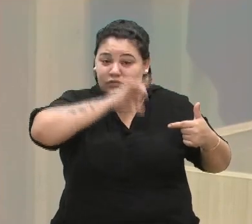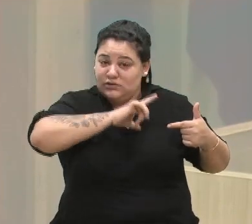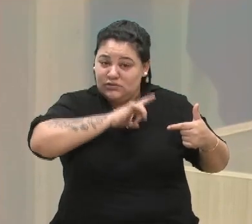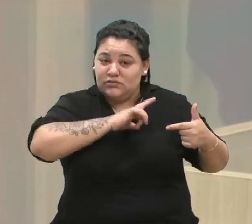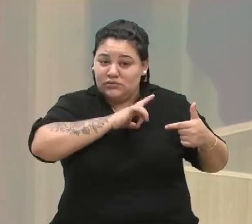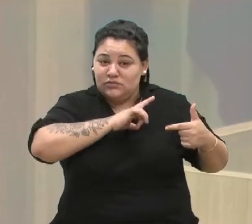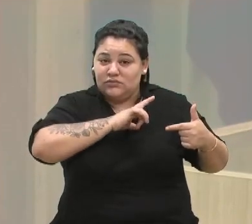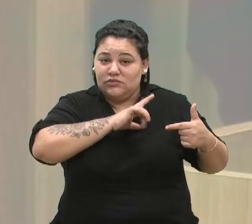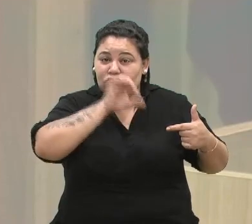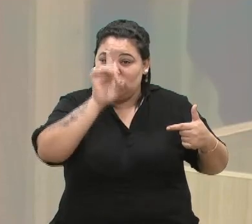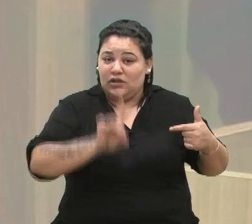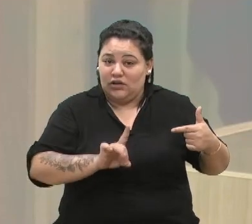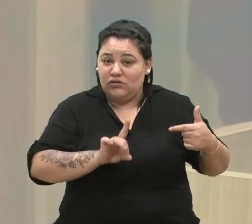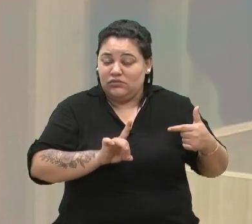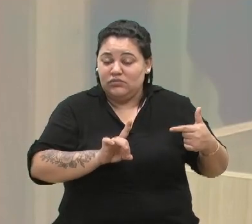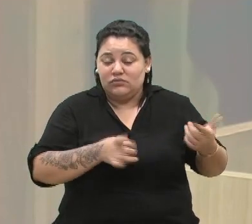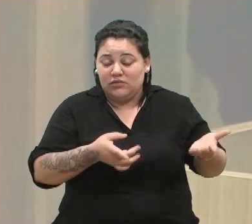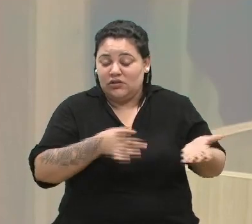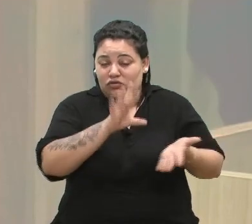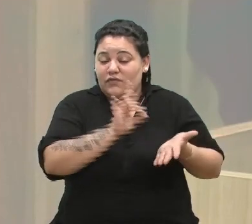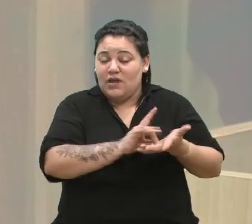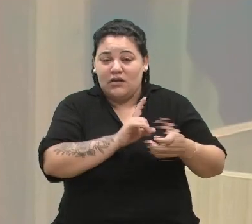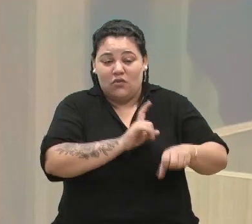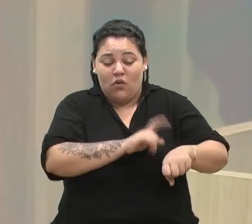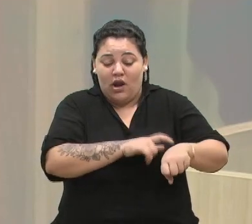de regulamentar um horário de funcionamento, sim.